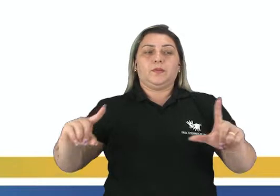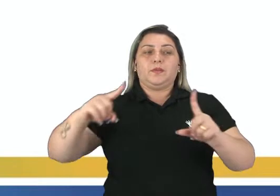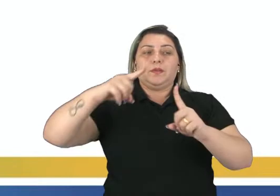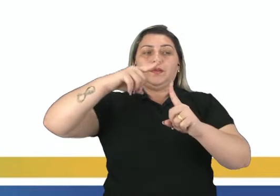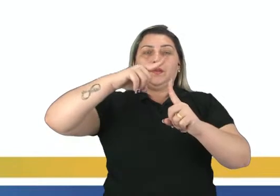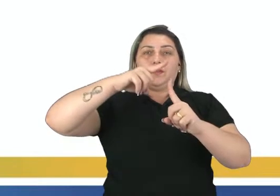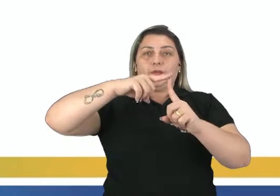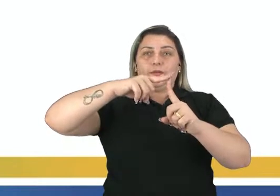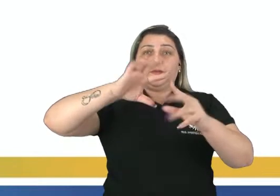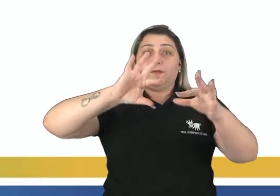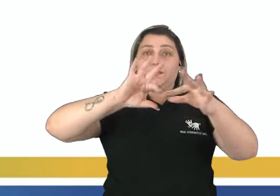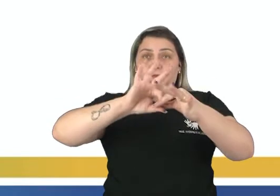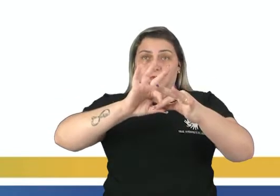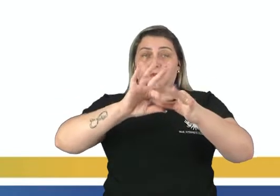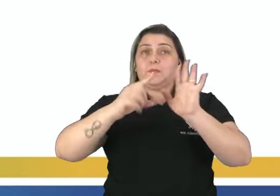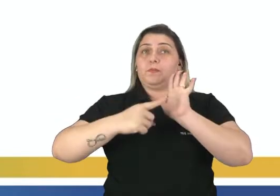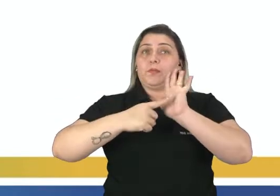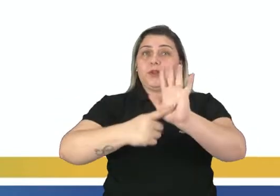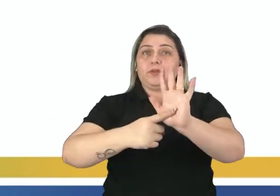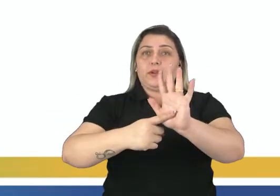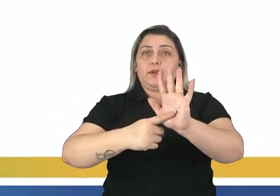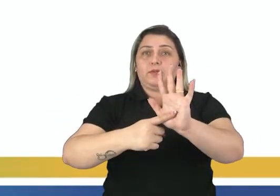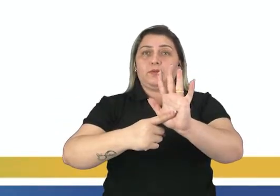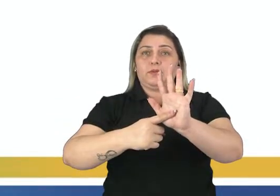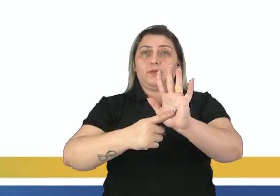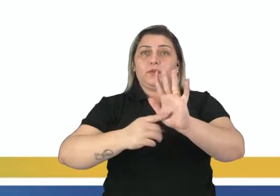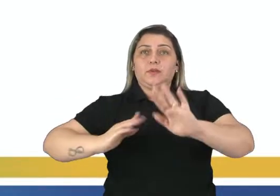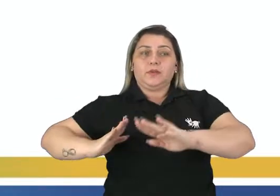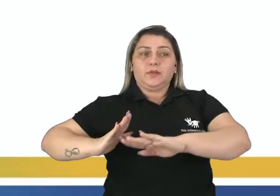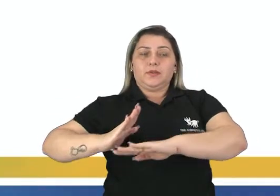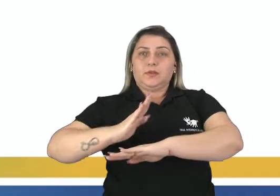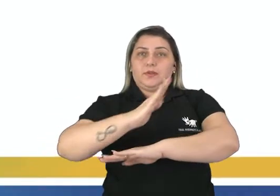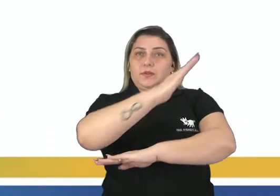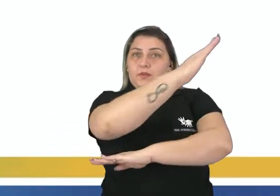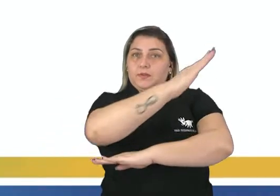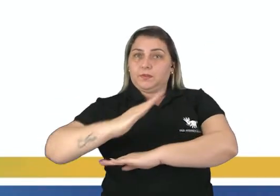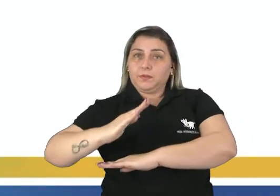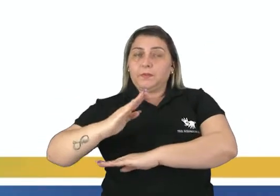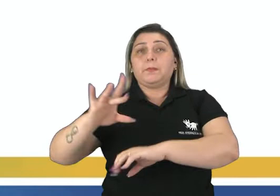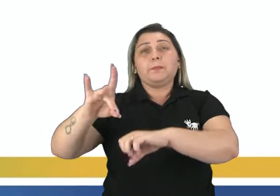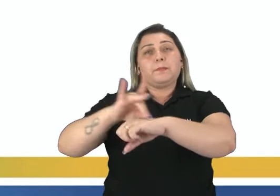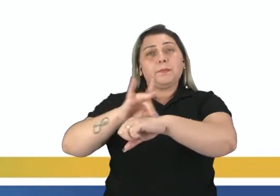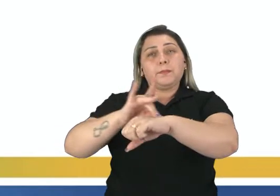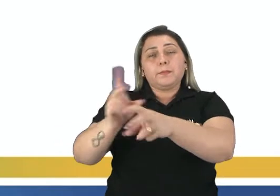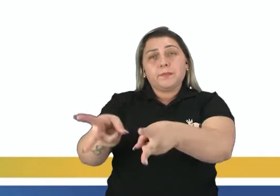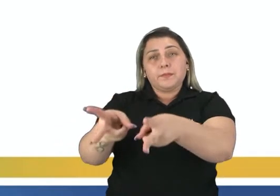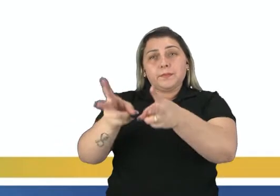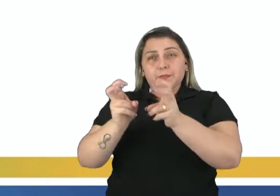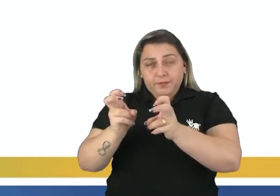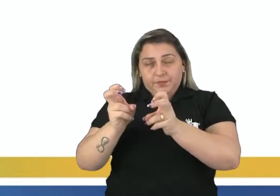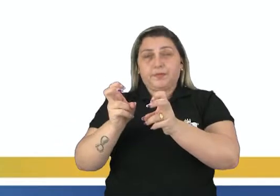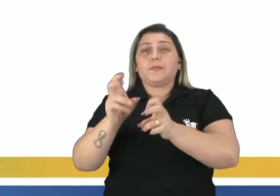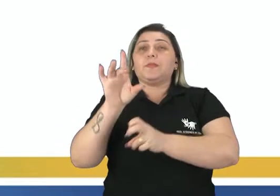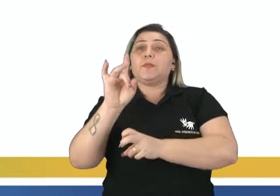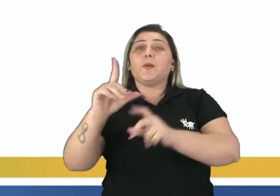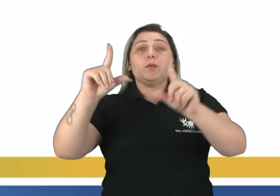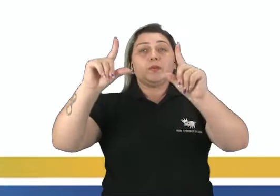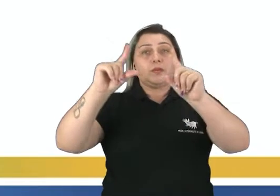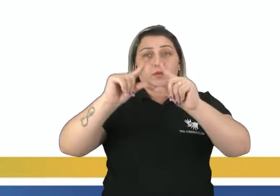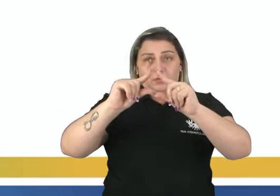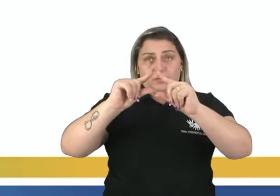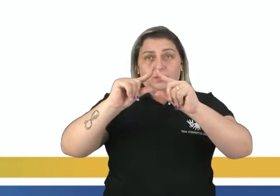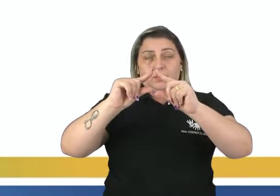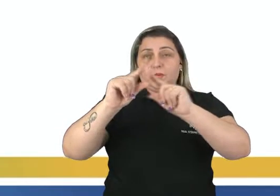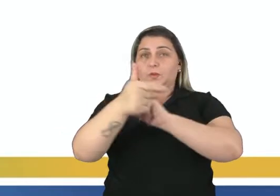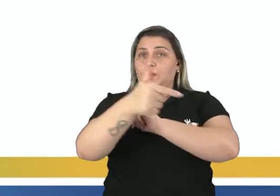elas mostram as diagonais de alguns polígonos em preto. Então percebam aí que apenas o triângulo